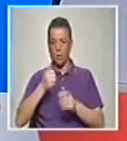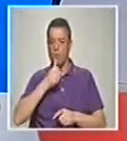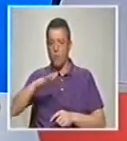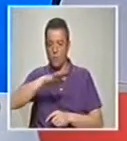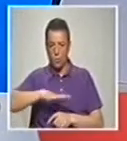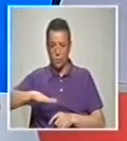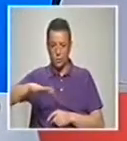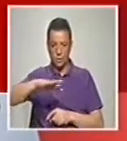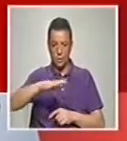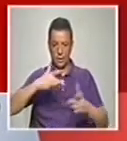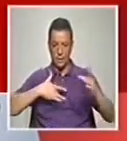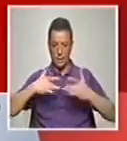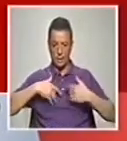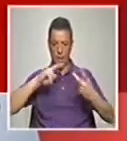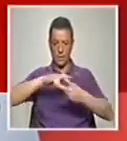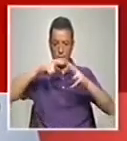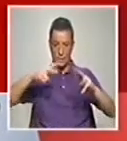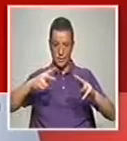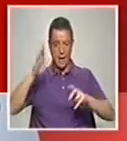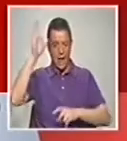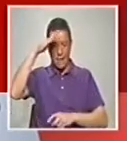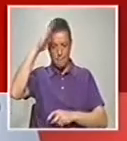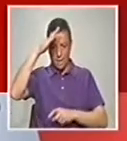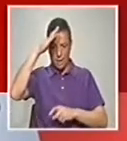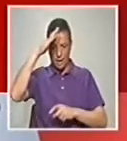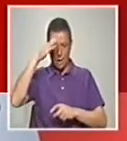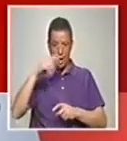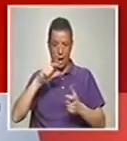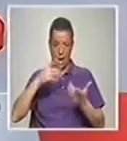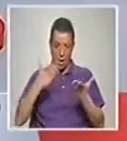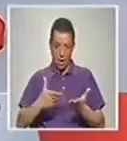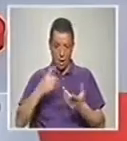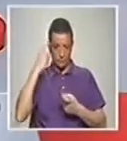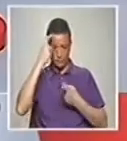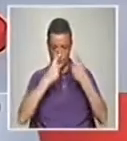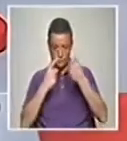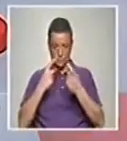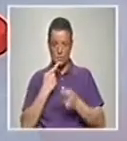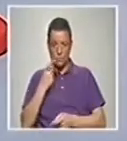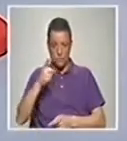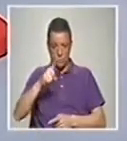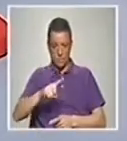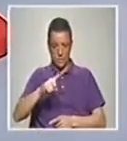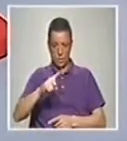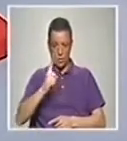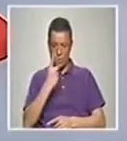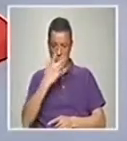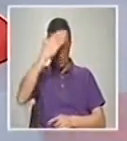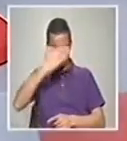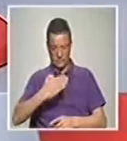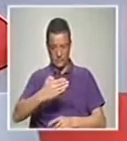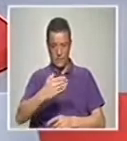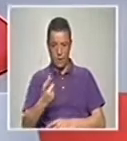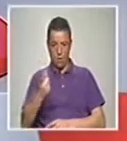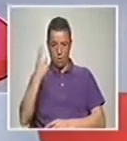Estivemos no Teatro Municipal Joaquim Benito, em Almada, e portanto resolvemos agora repor mais uma semana, isto aí estriou